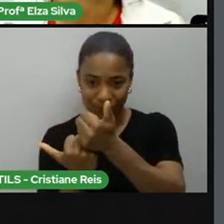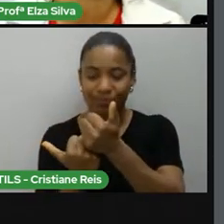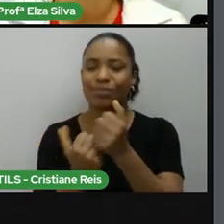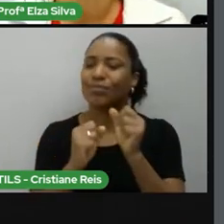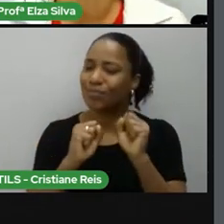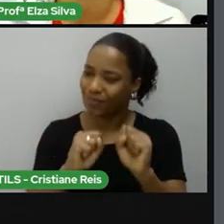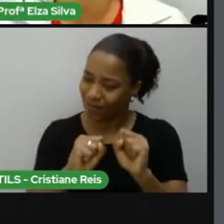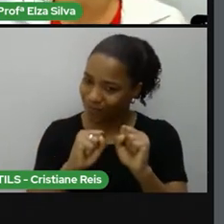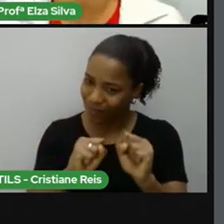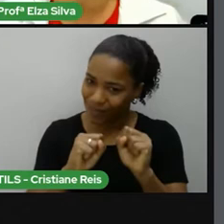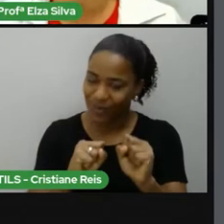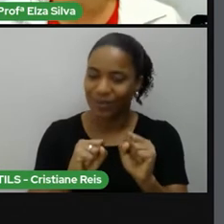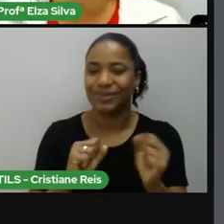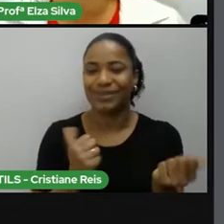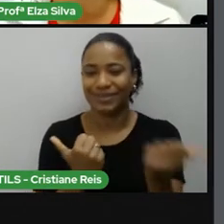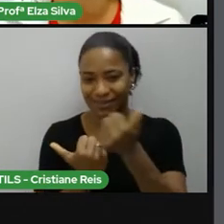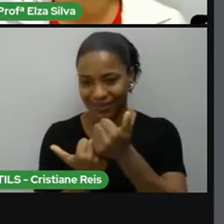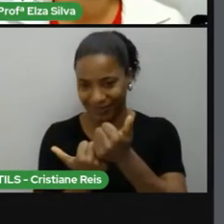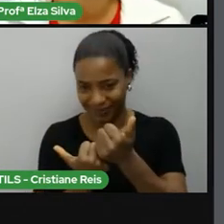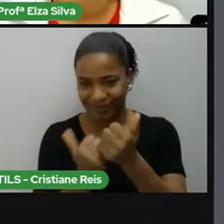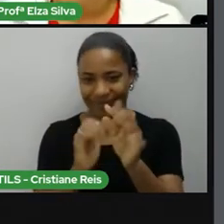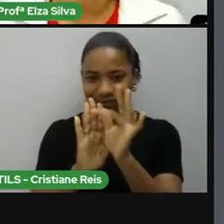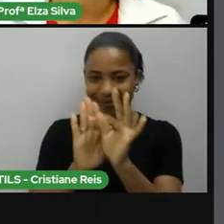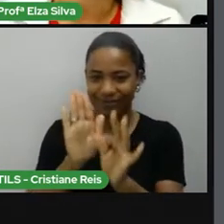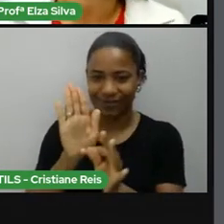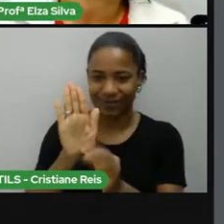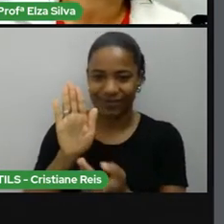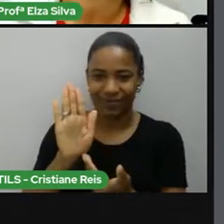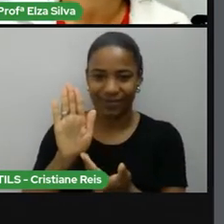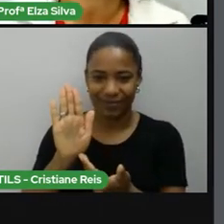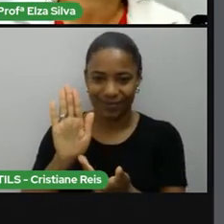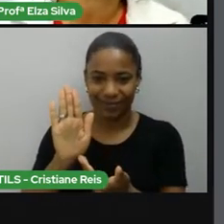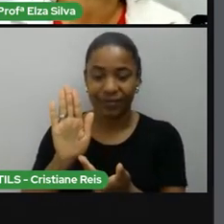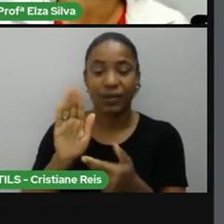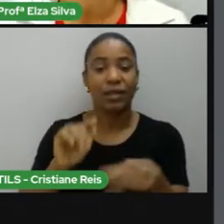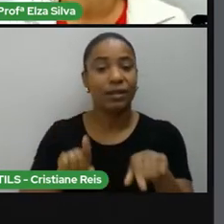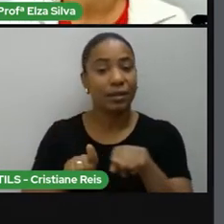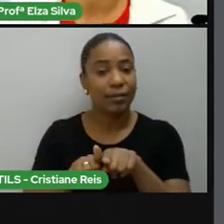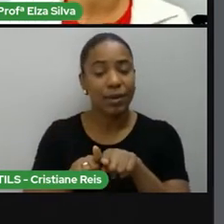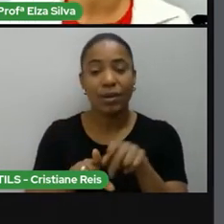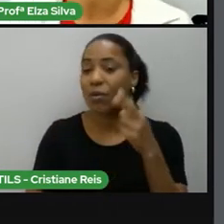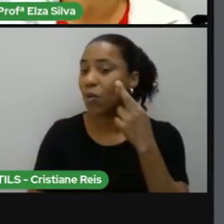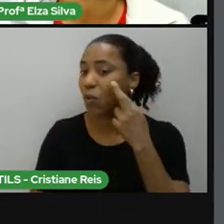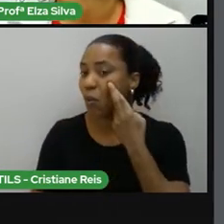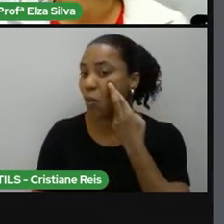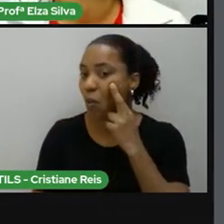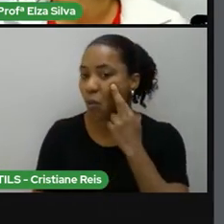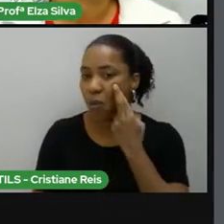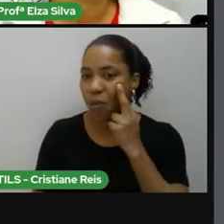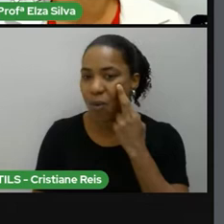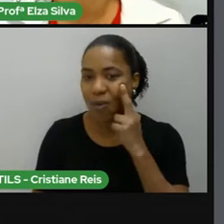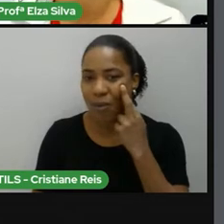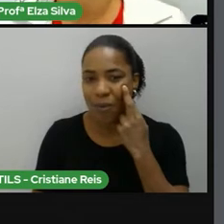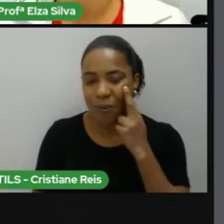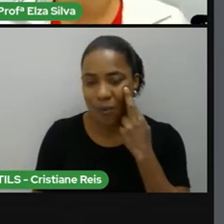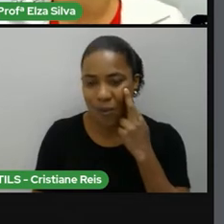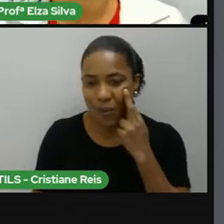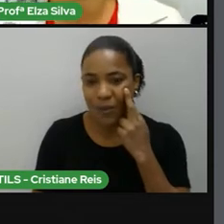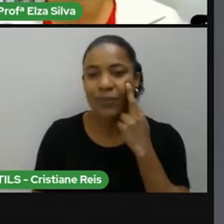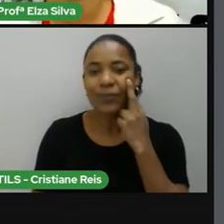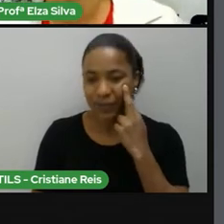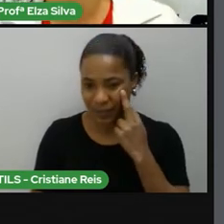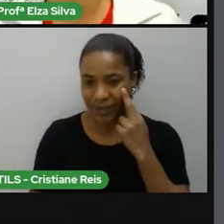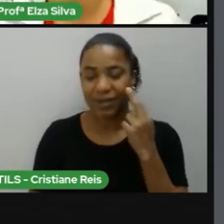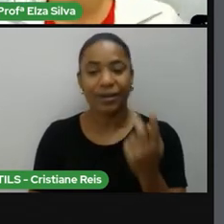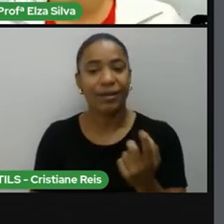nomes nos nossos textos. E, por fim, de rosa, eu destaquei termos ou expressões